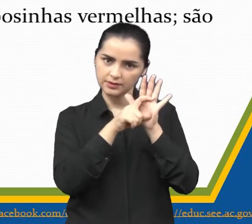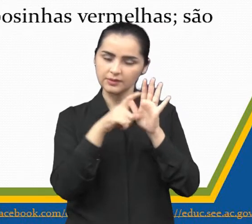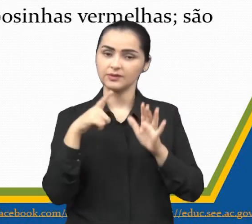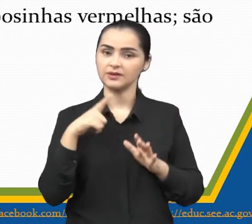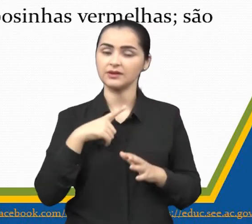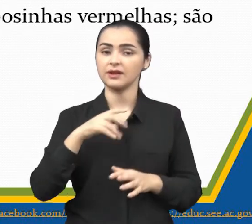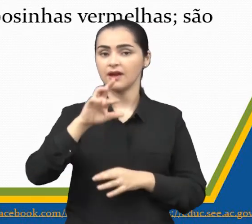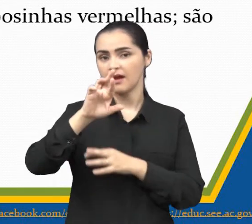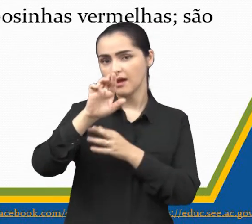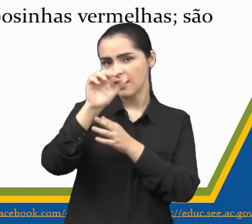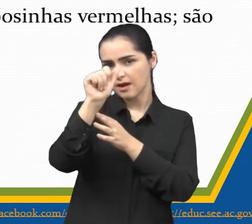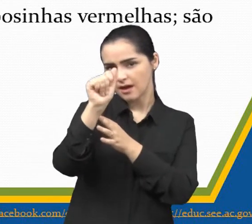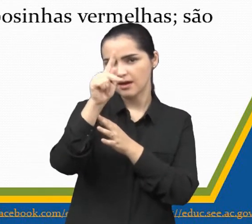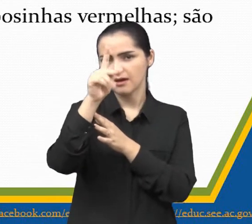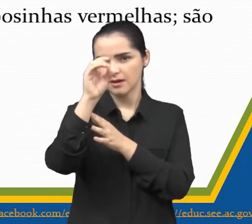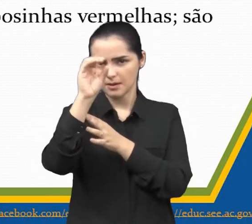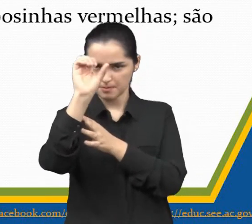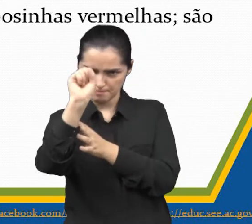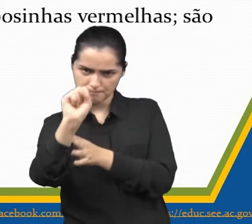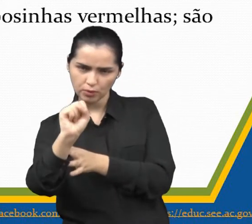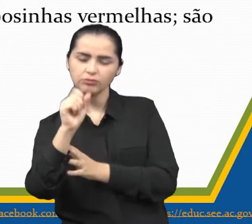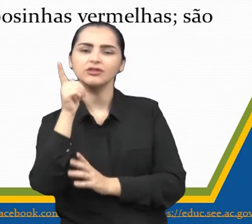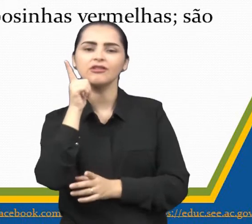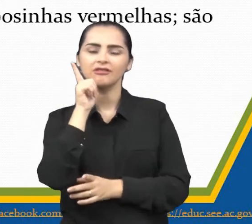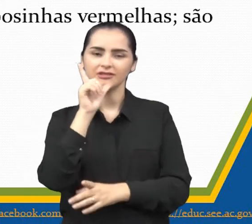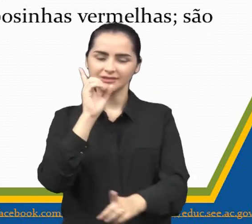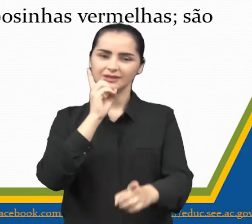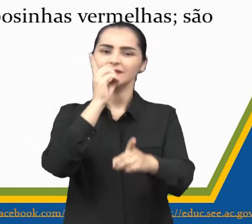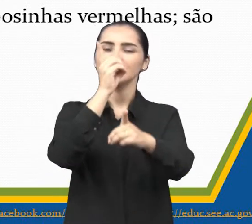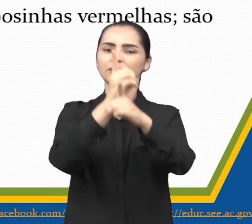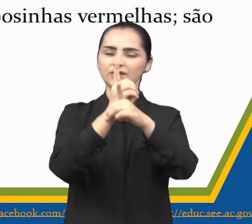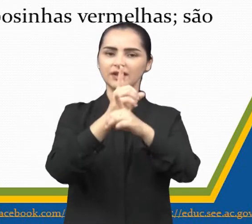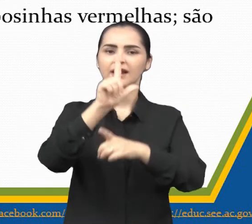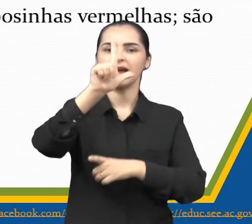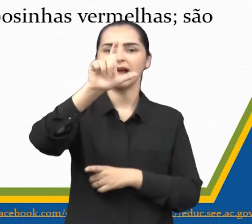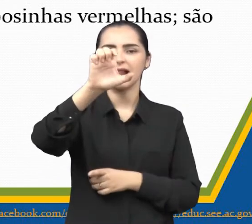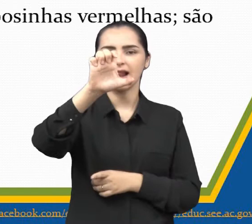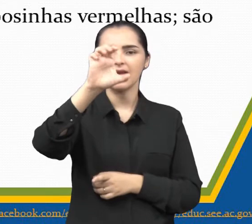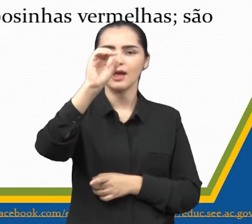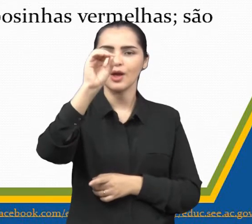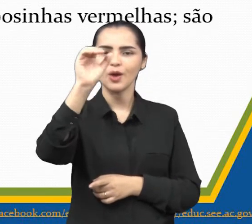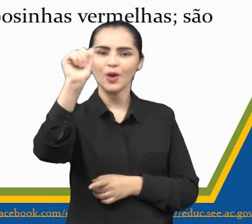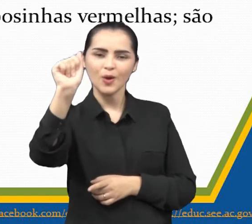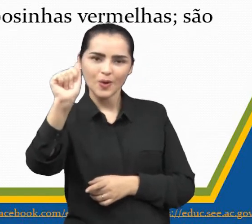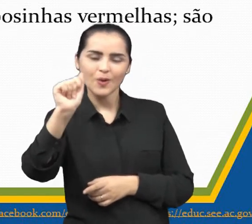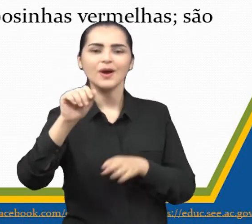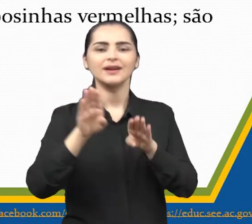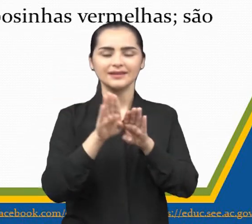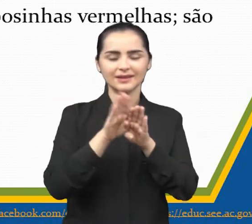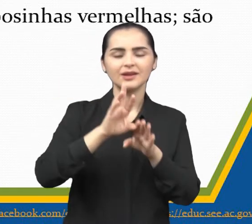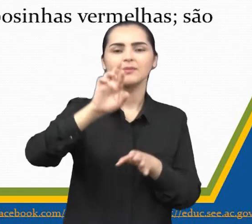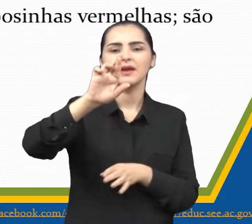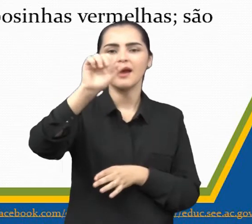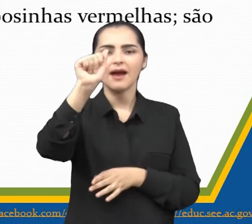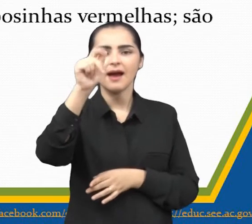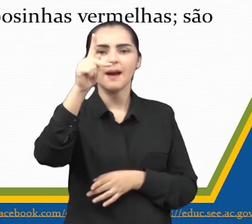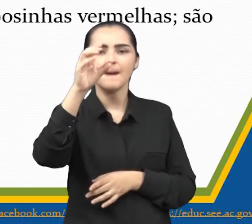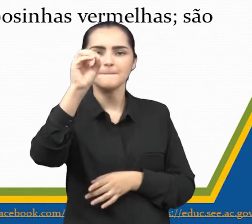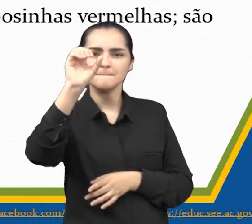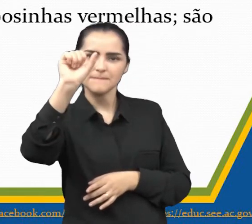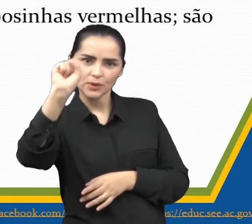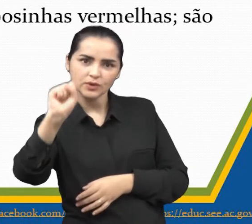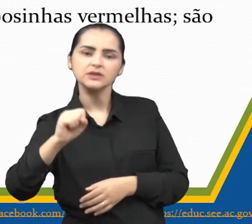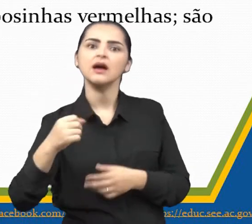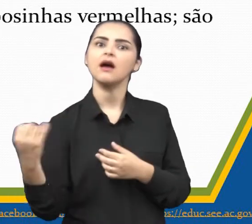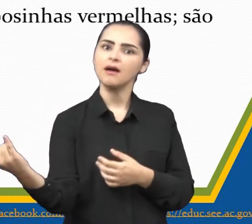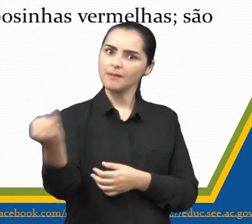raposa. Então, a gente conseguiu localizar a Leô e a raposa. O que que eles são? Elementos importantes, são personagens da nossa